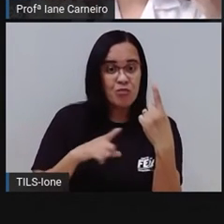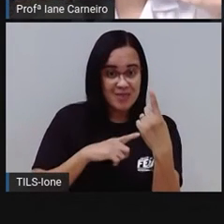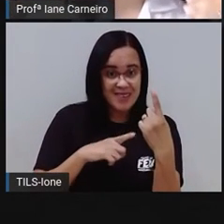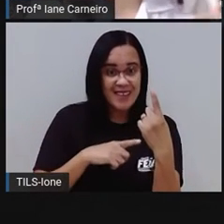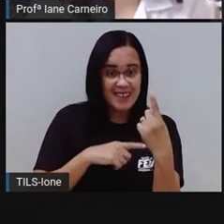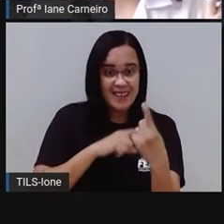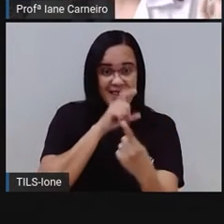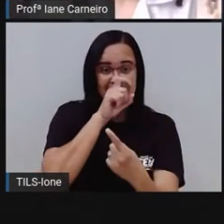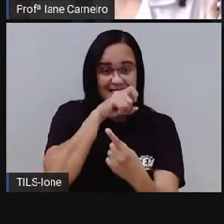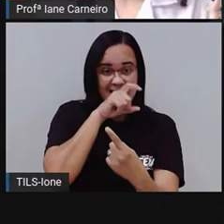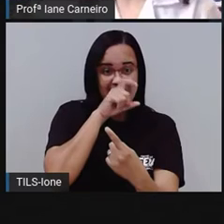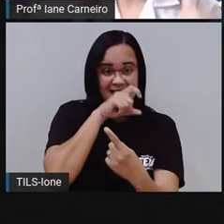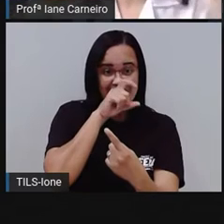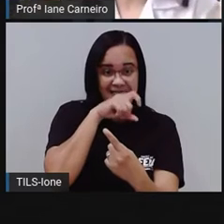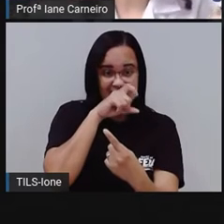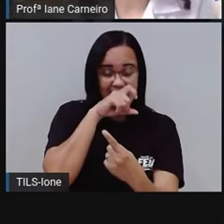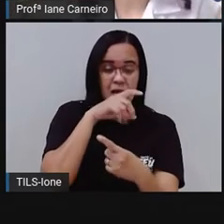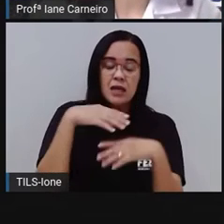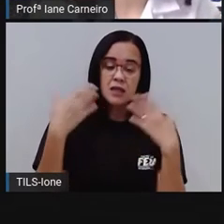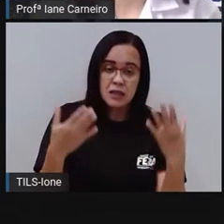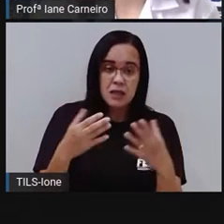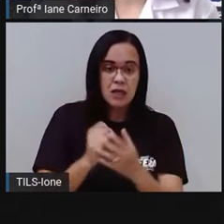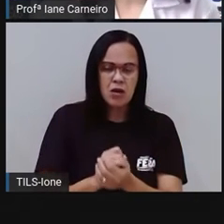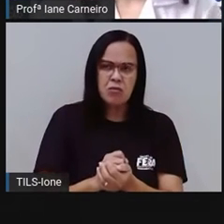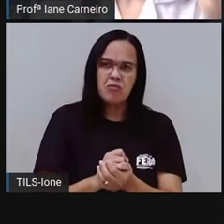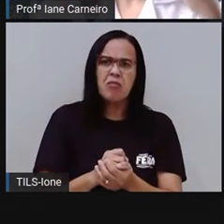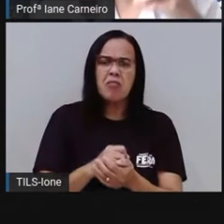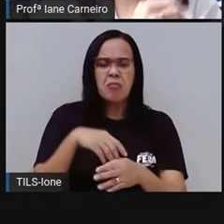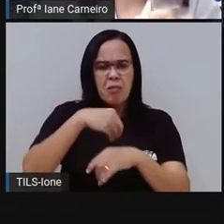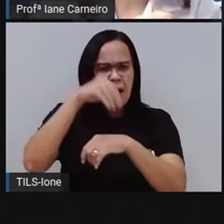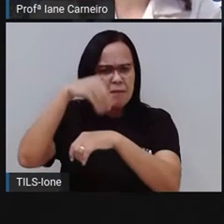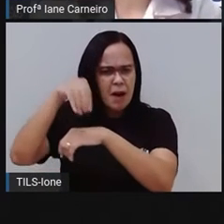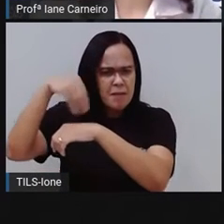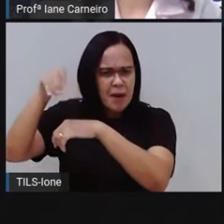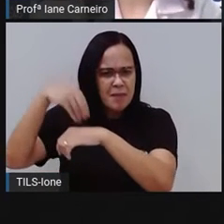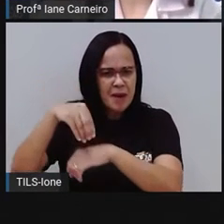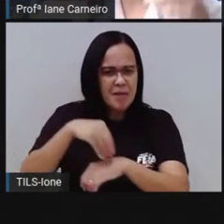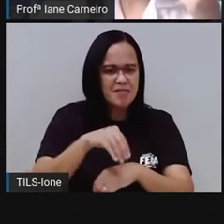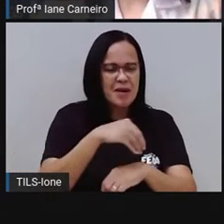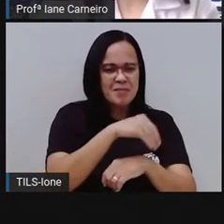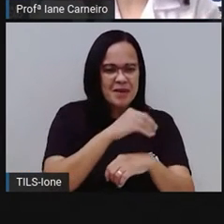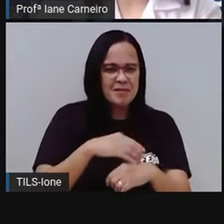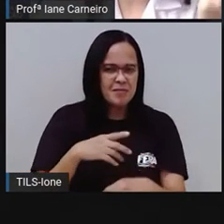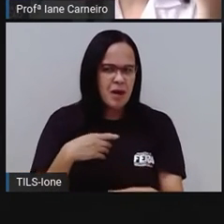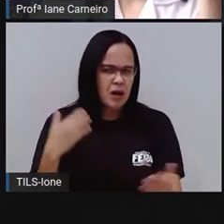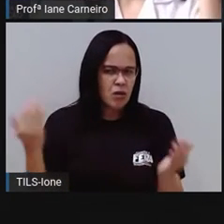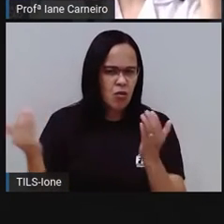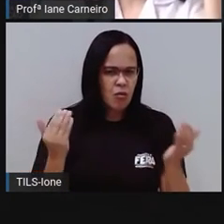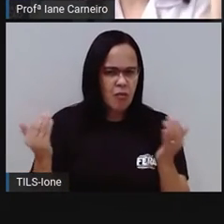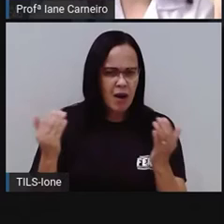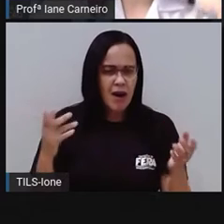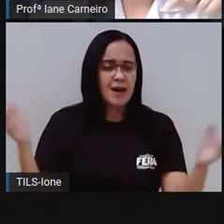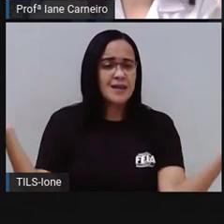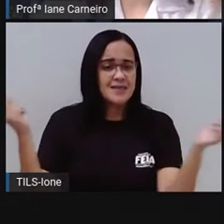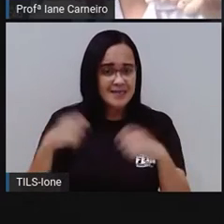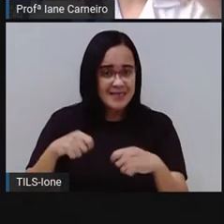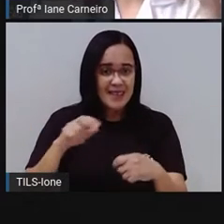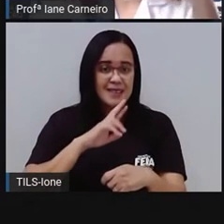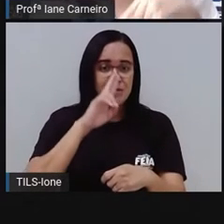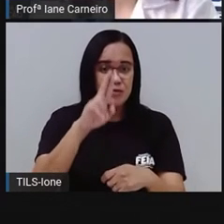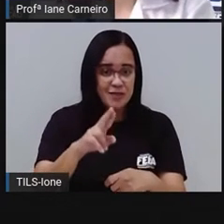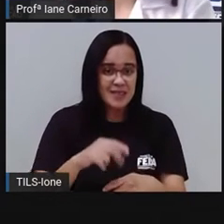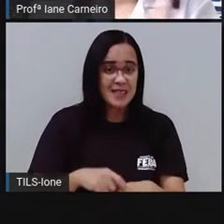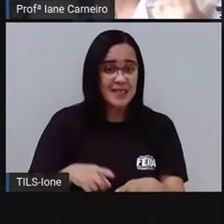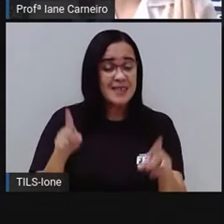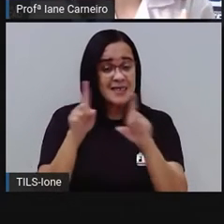eliminando as outras respostas com base nas dicas, né? E aí, como a Pró colocou aqui, as charadas, elas nos fazem, nos levam a